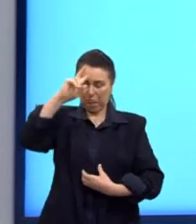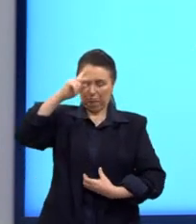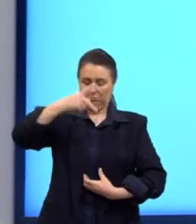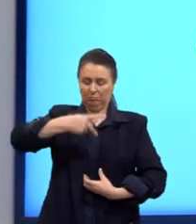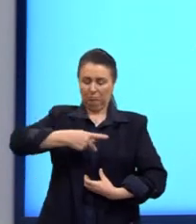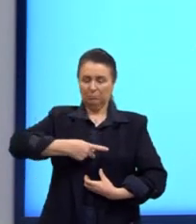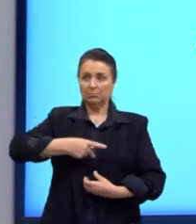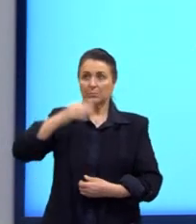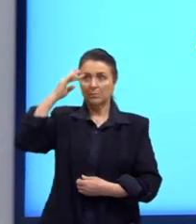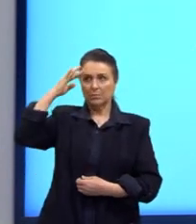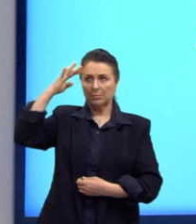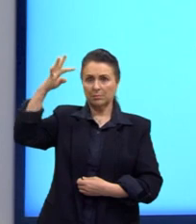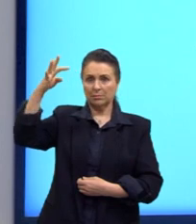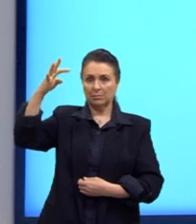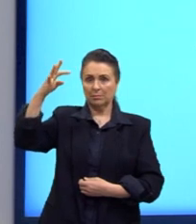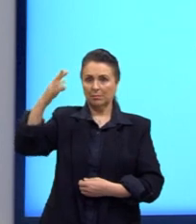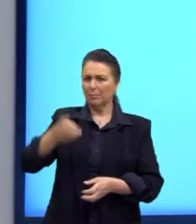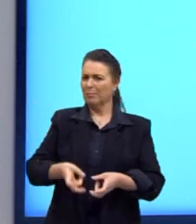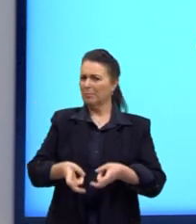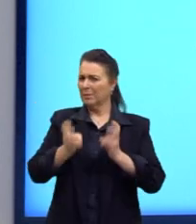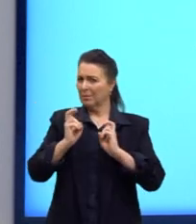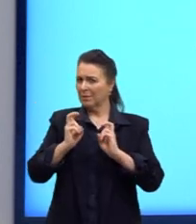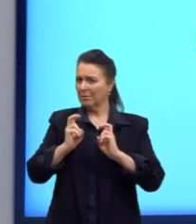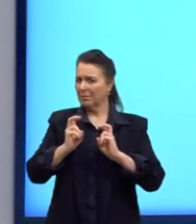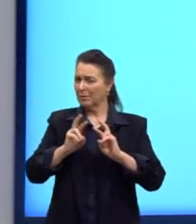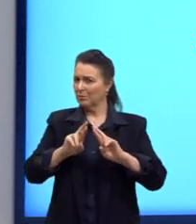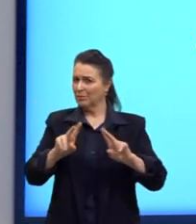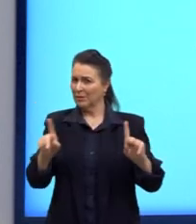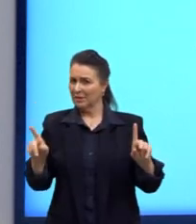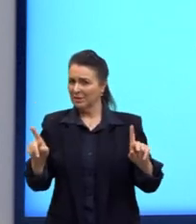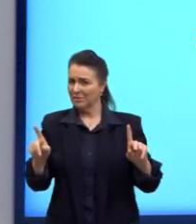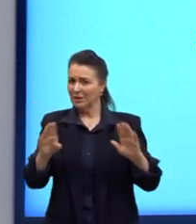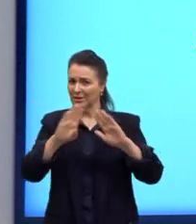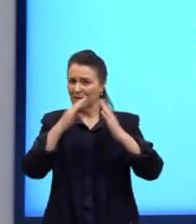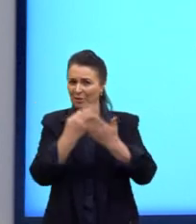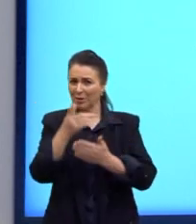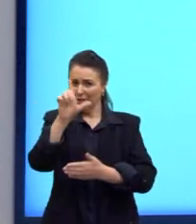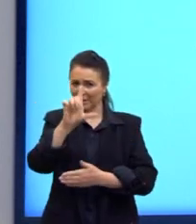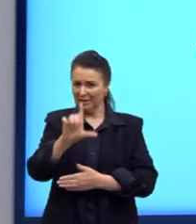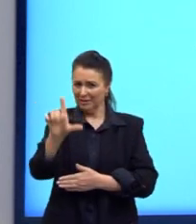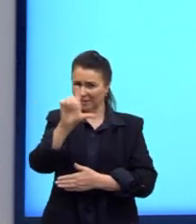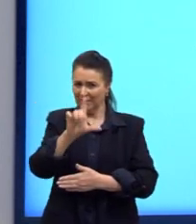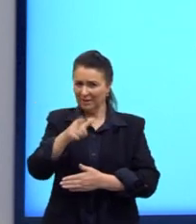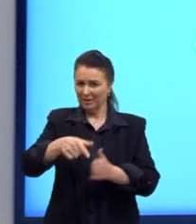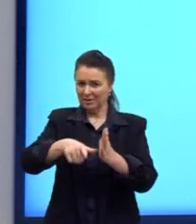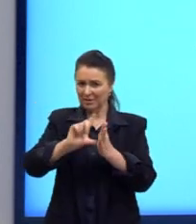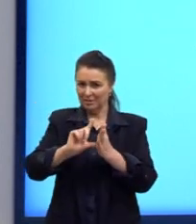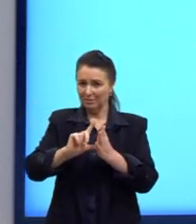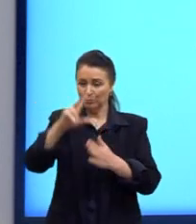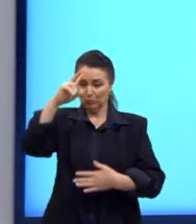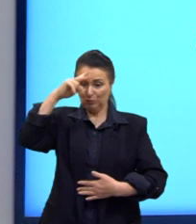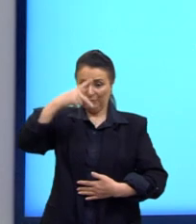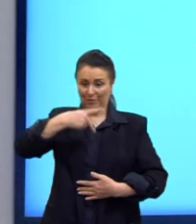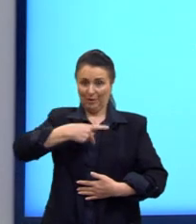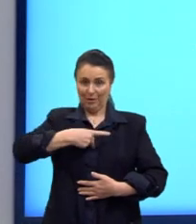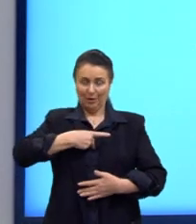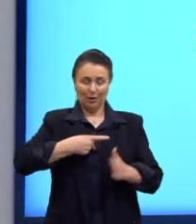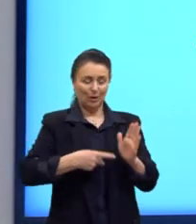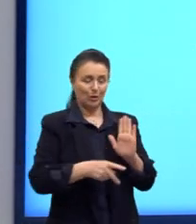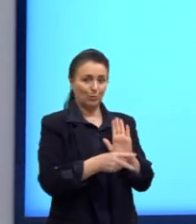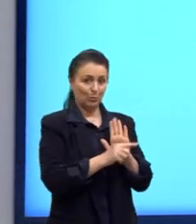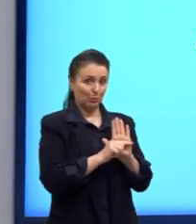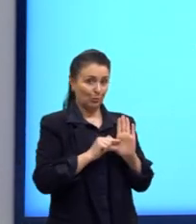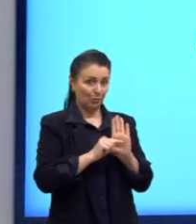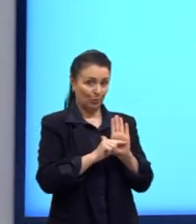imaginação. Olha como difere da outra escola que não pensa sobre isso. Agora, nós já temos o individualismo, né? Do autor, né? Seus